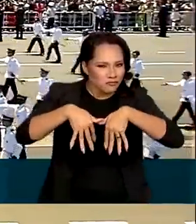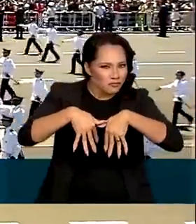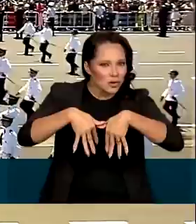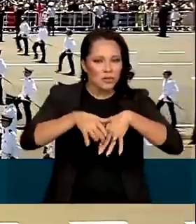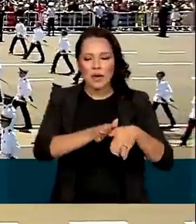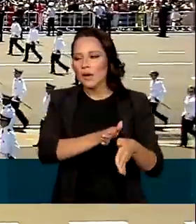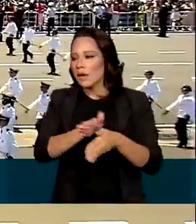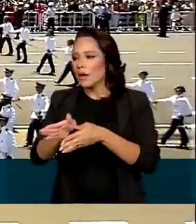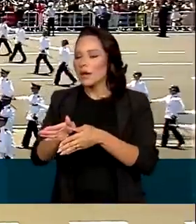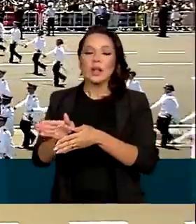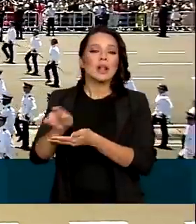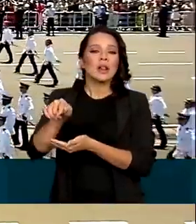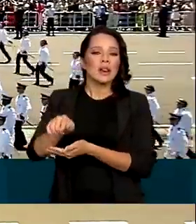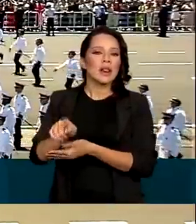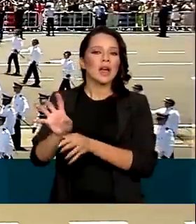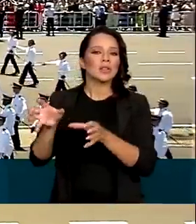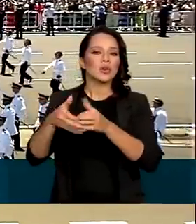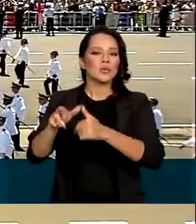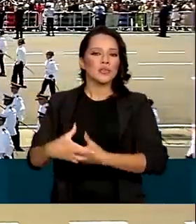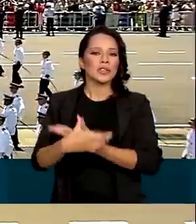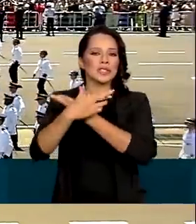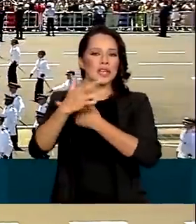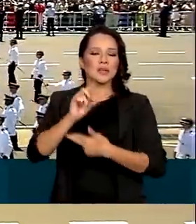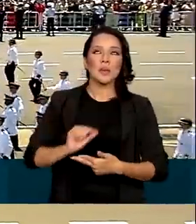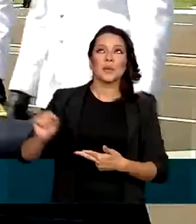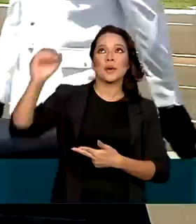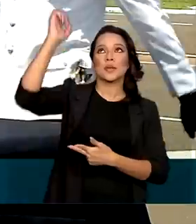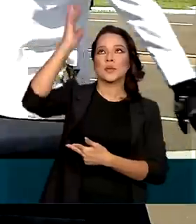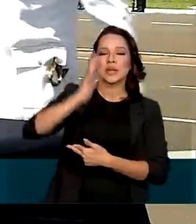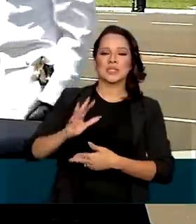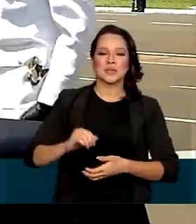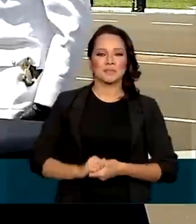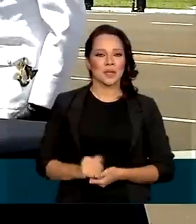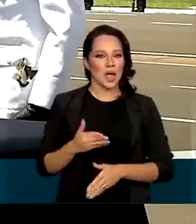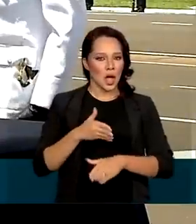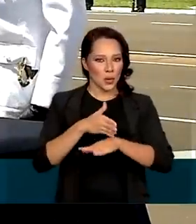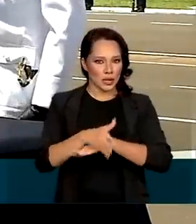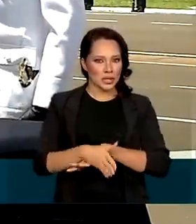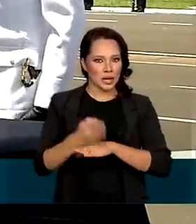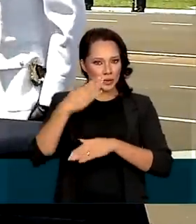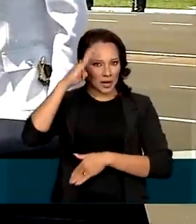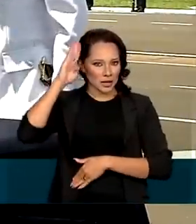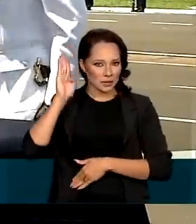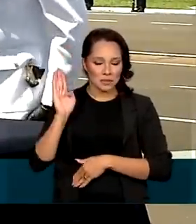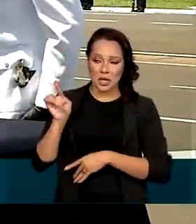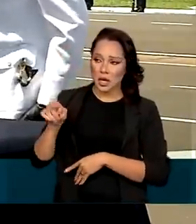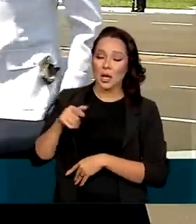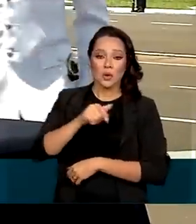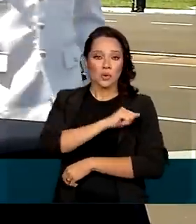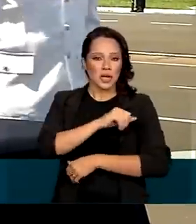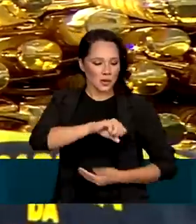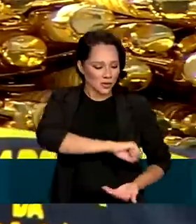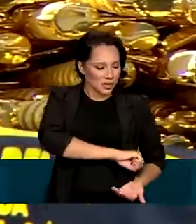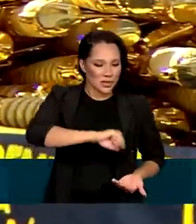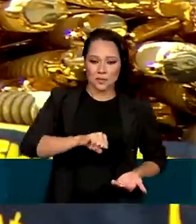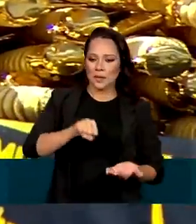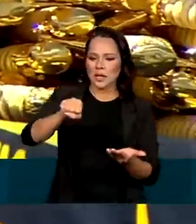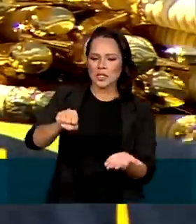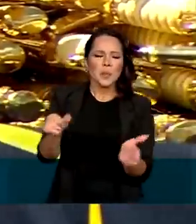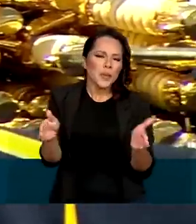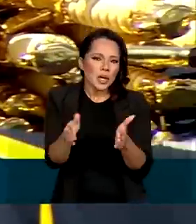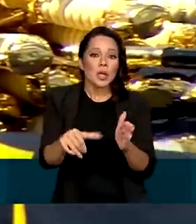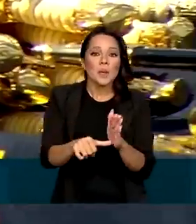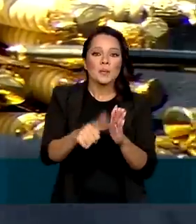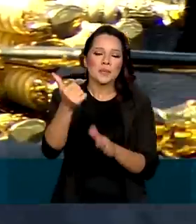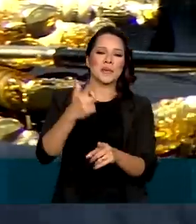direcionada para unidades da Força Aérea em todo o país. Ao entrar na academia, os alunos recebem um espadim, símbolo da